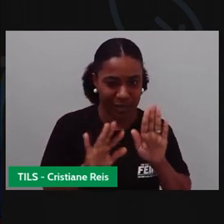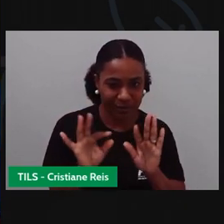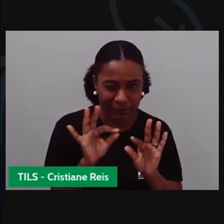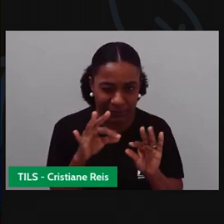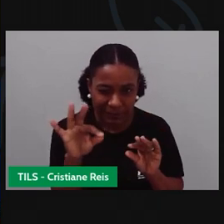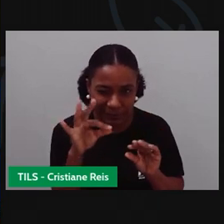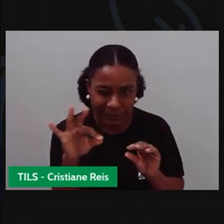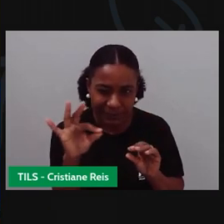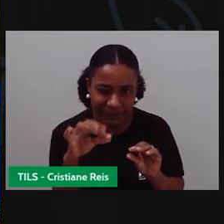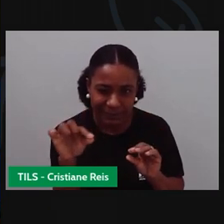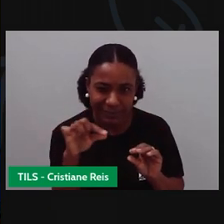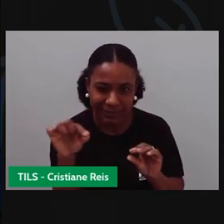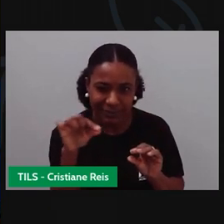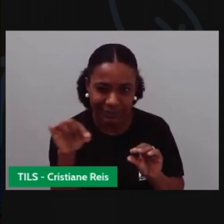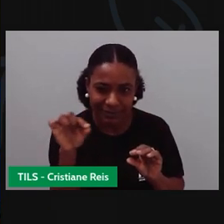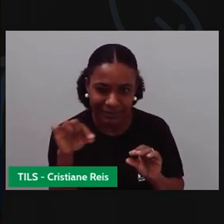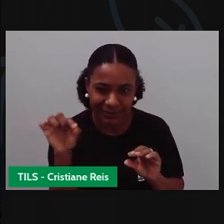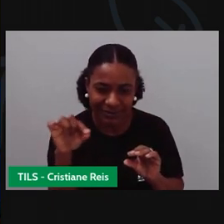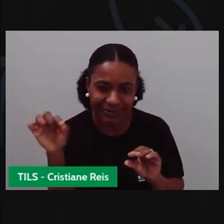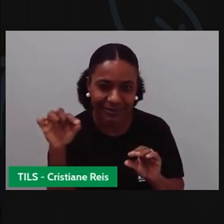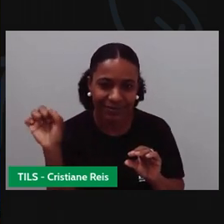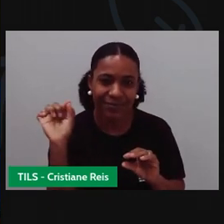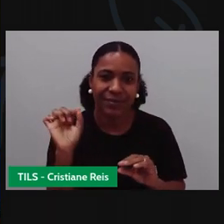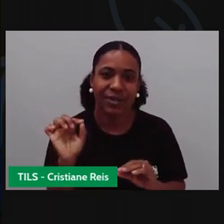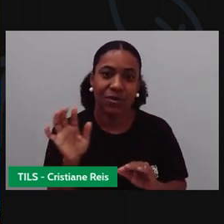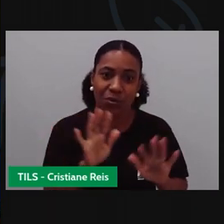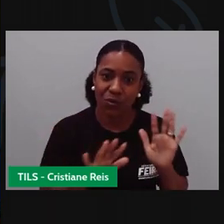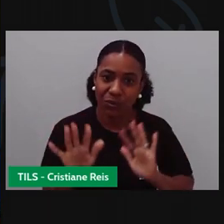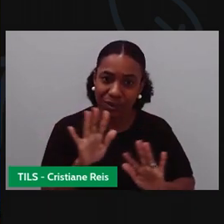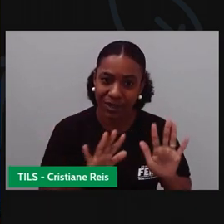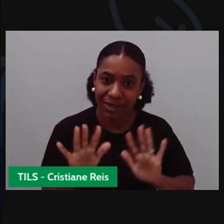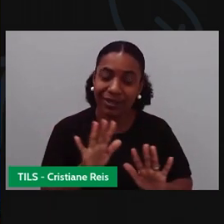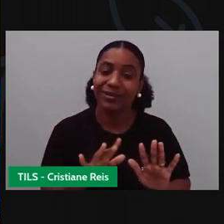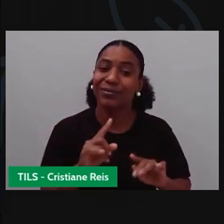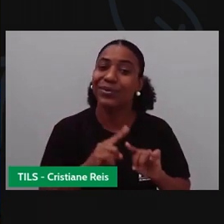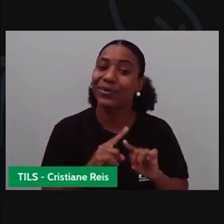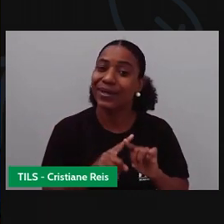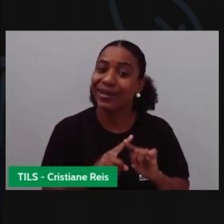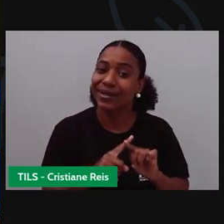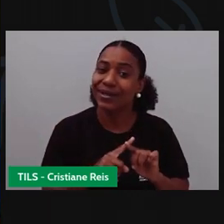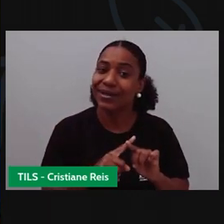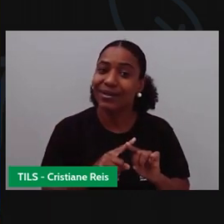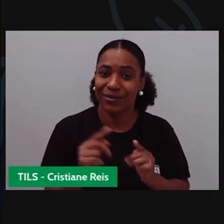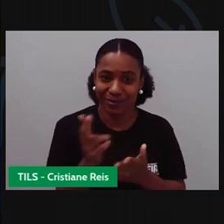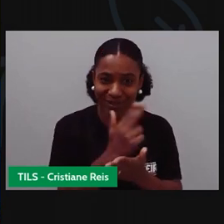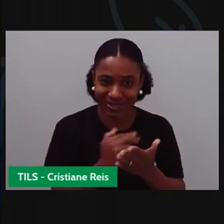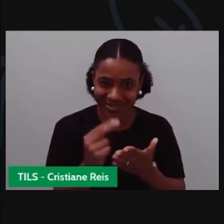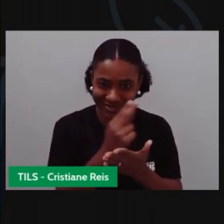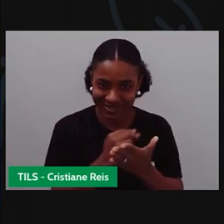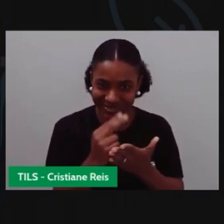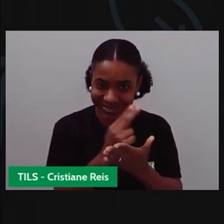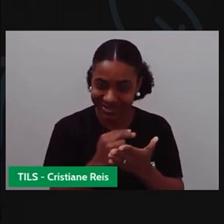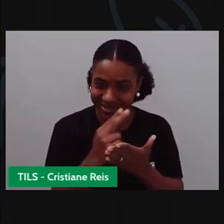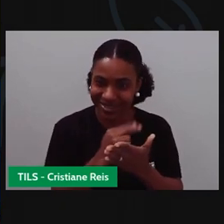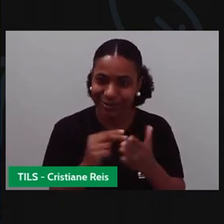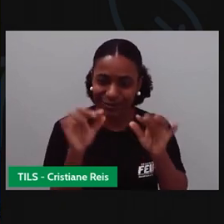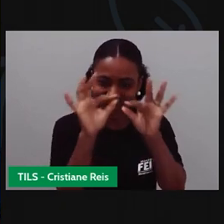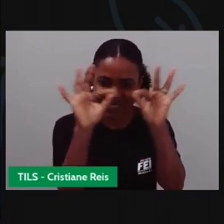Pintando. Mas eu tô pintando aqui com cuidado, porque antes eu fiz o quê? O desenho, não foi isso? Ó.